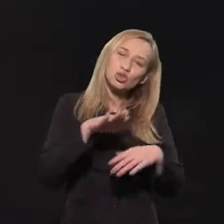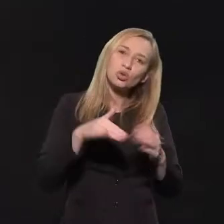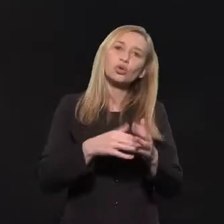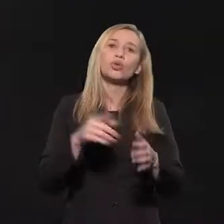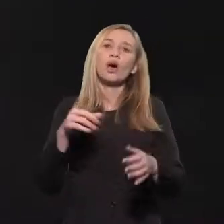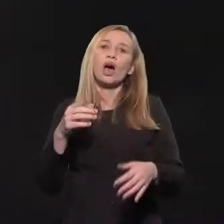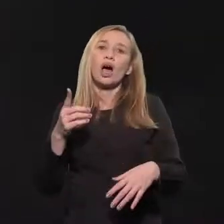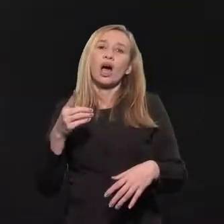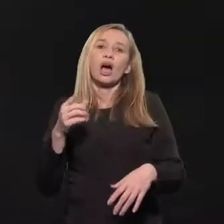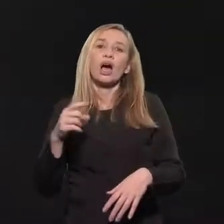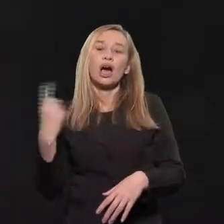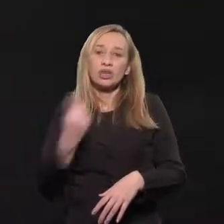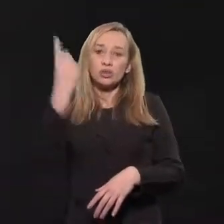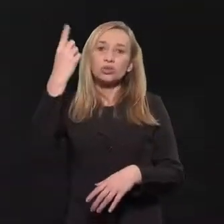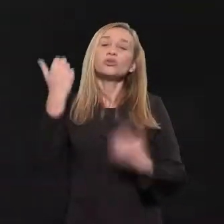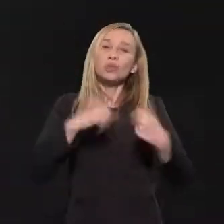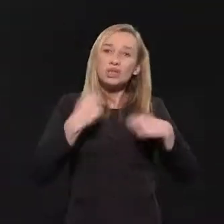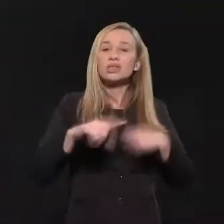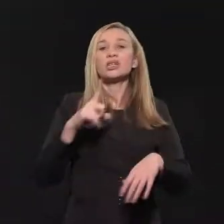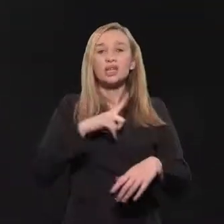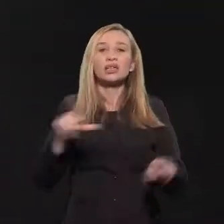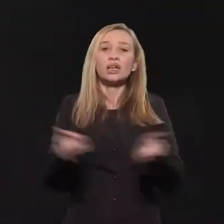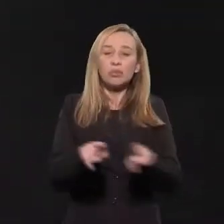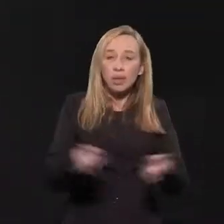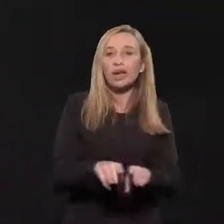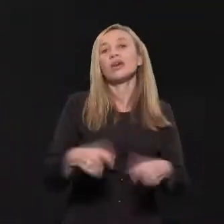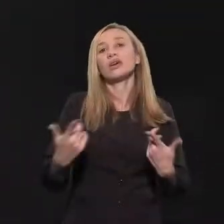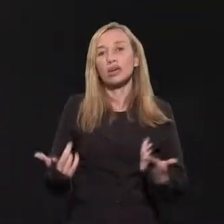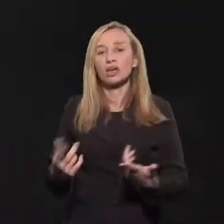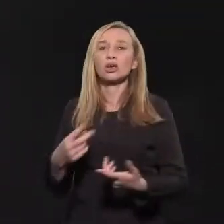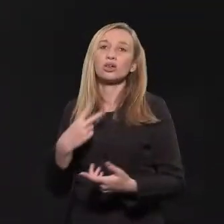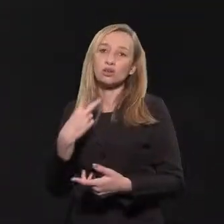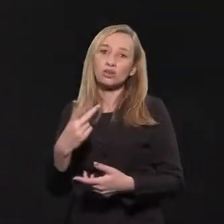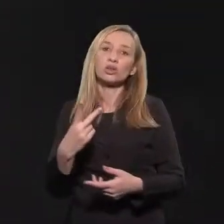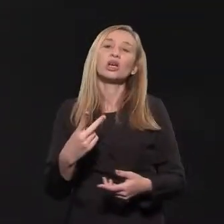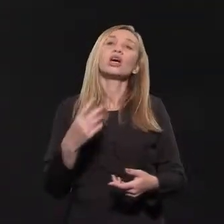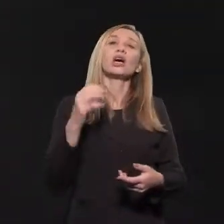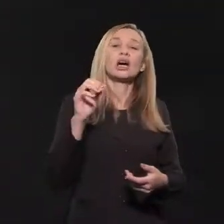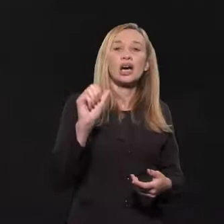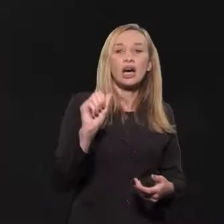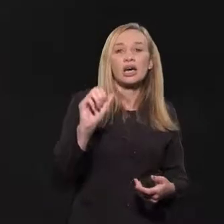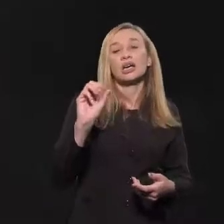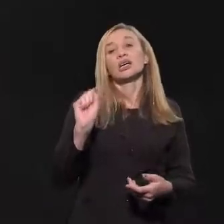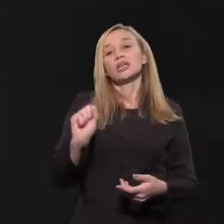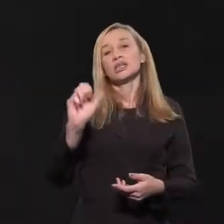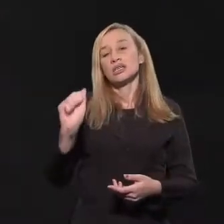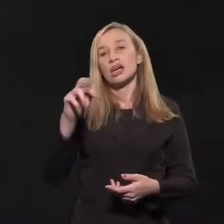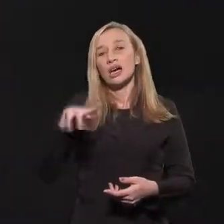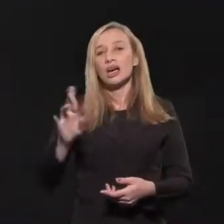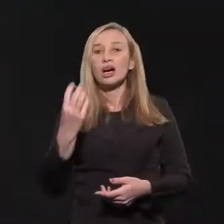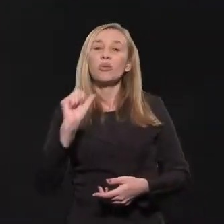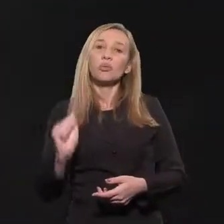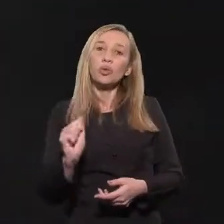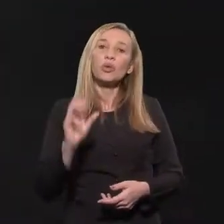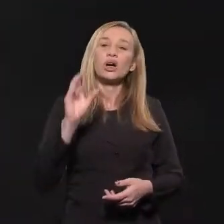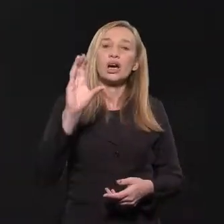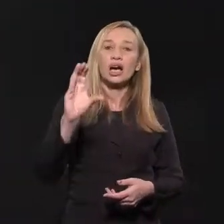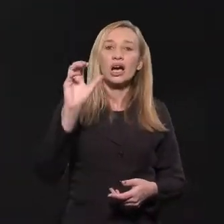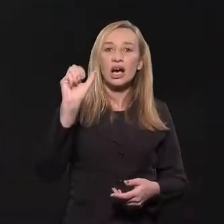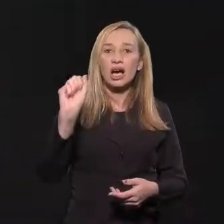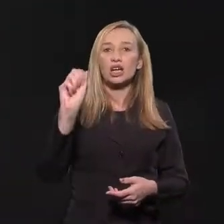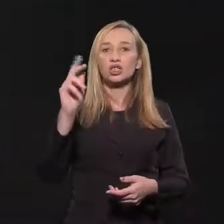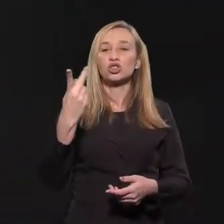anos de idade, 29 anos, tem que ter também duas doses de vacina tríplice viral. Sarampo, cachumbo e rubelo, que protege contra o sarampo e também